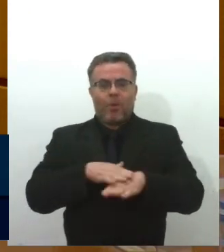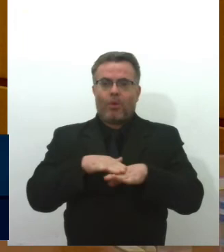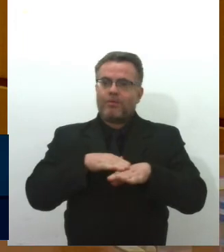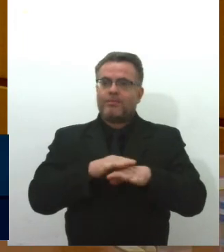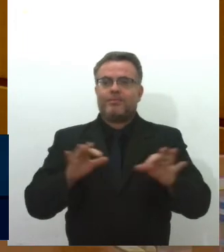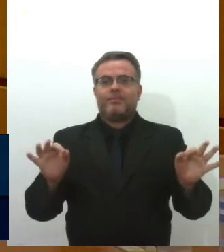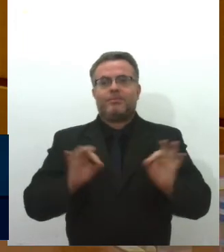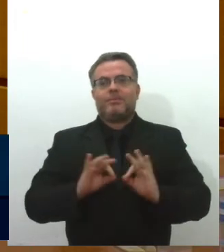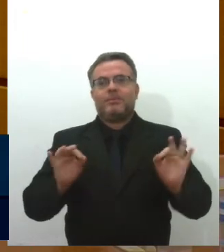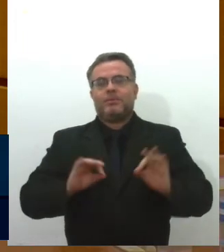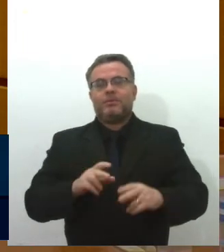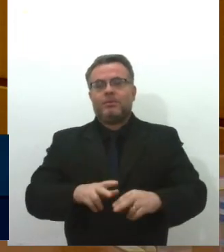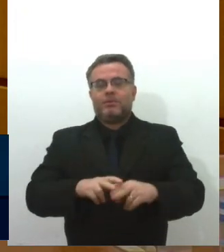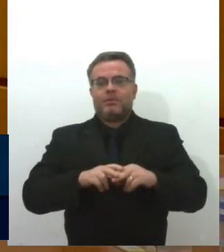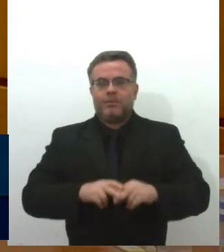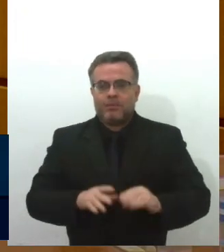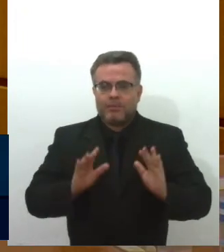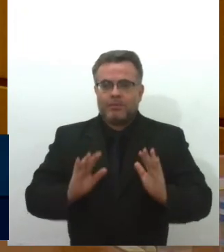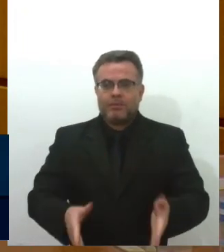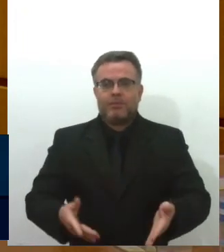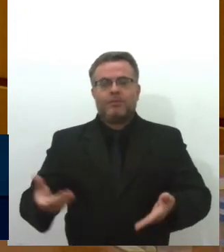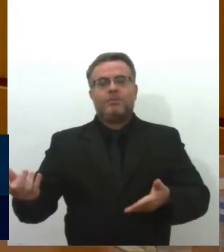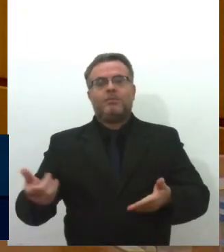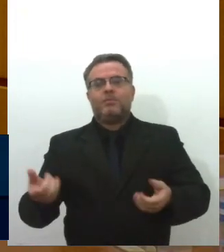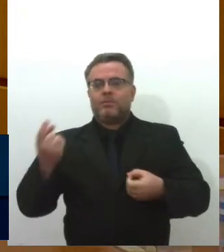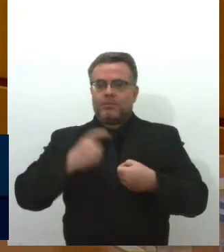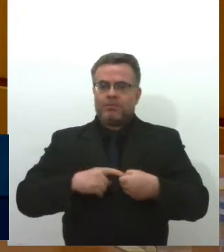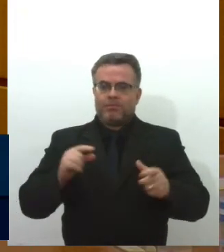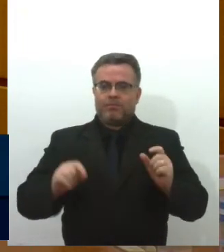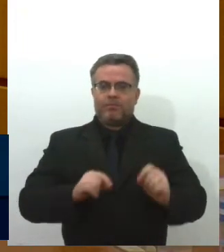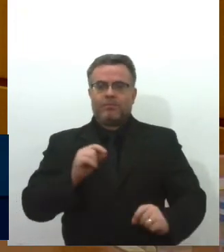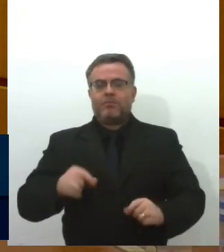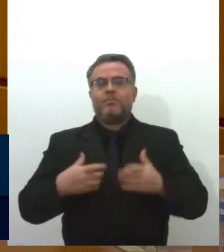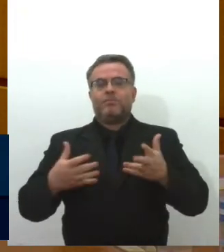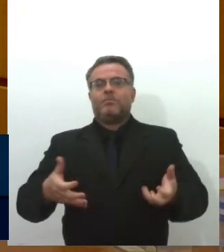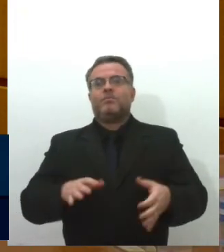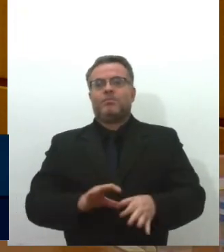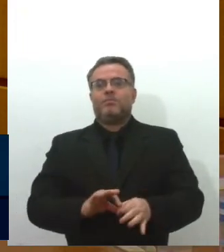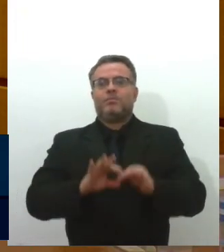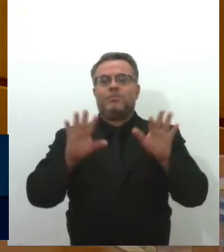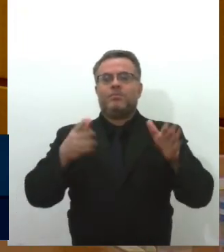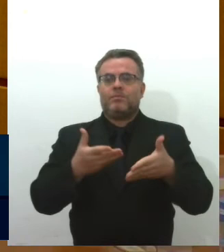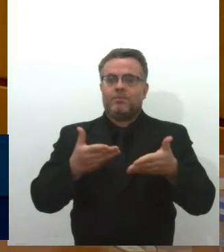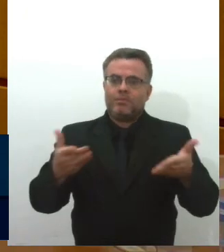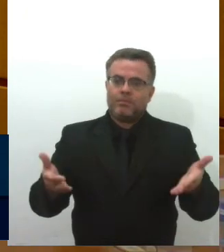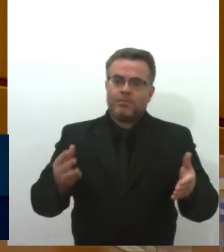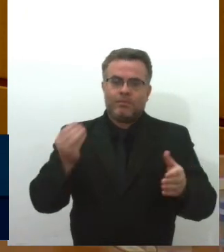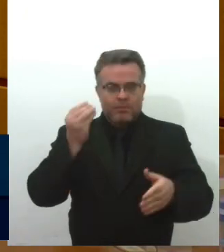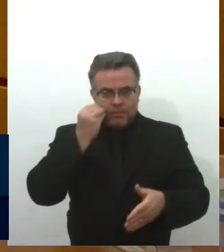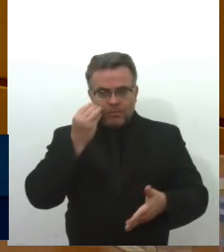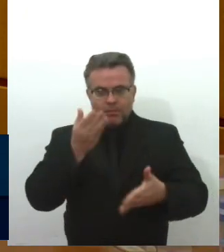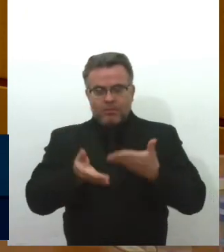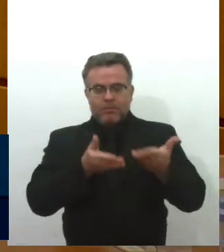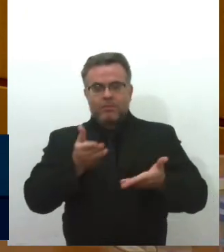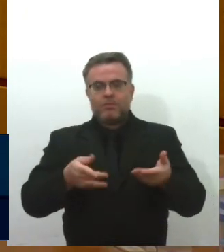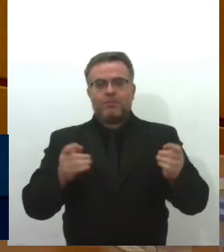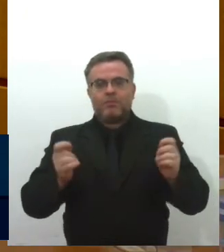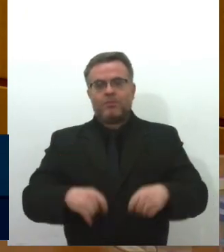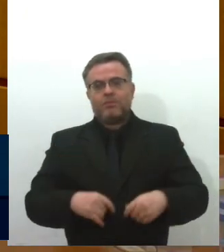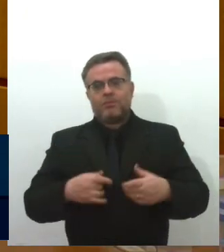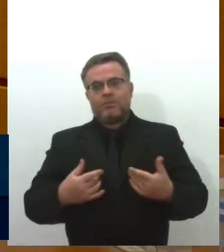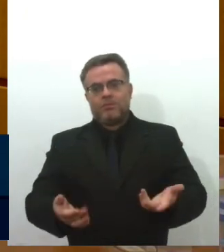oficiei a presidência, não tive retorno, eu quero me colocar à disposição para tentar ajudar de alguma forma, entender a problemática,